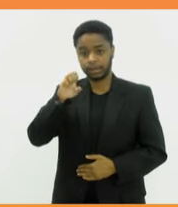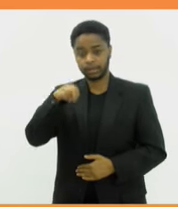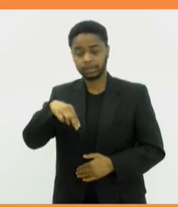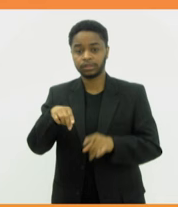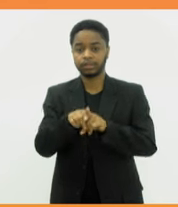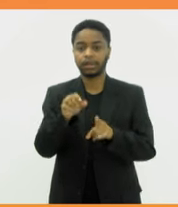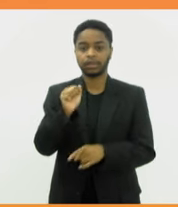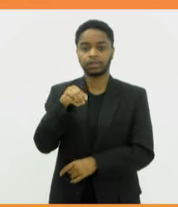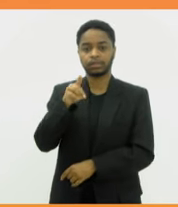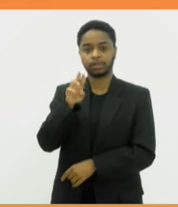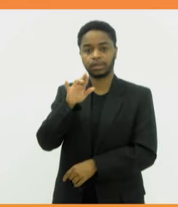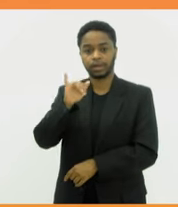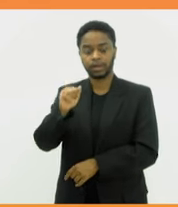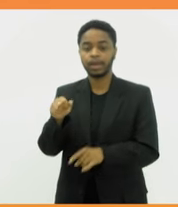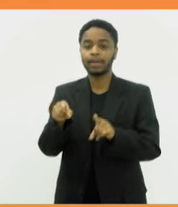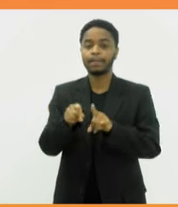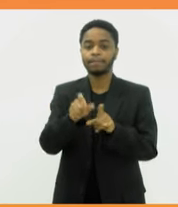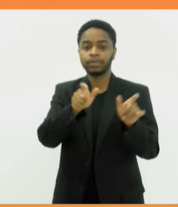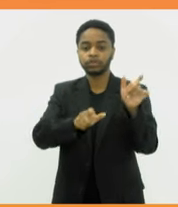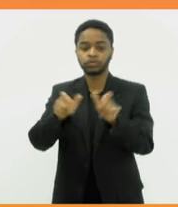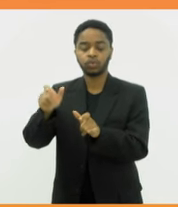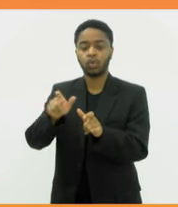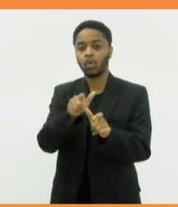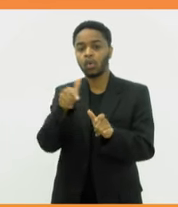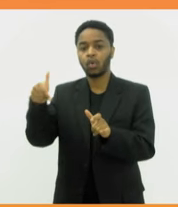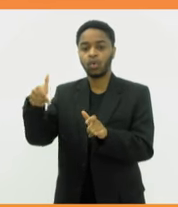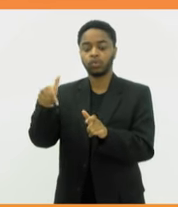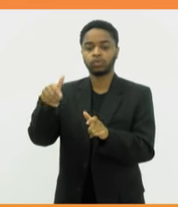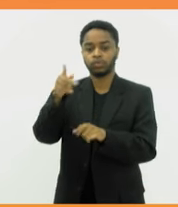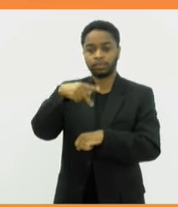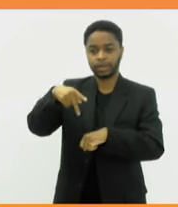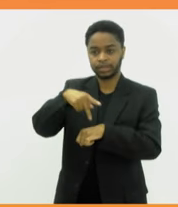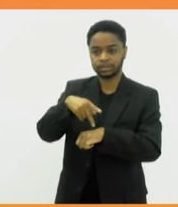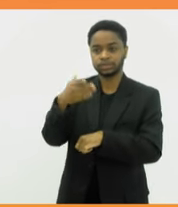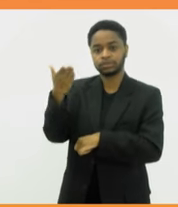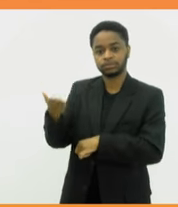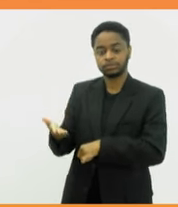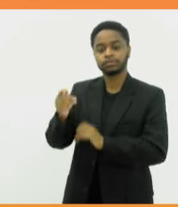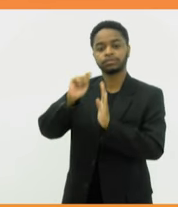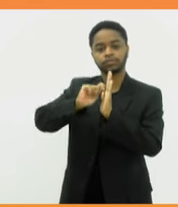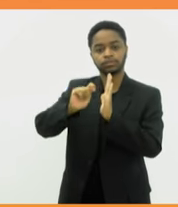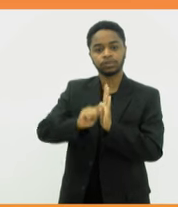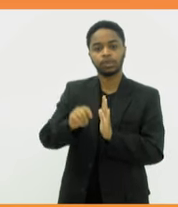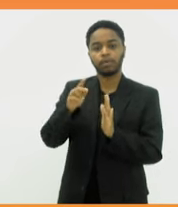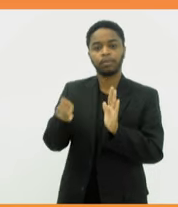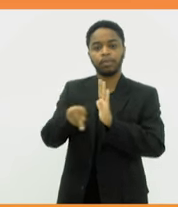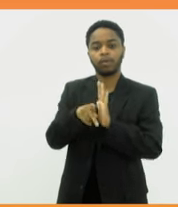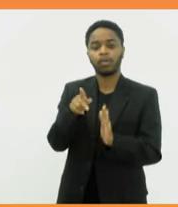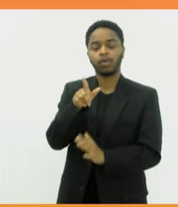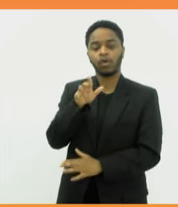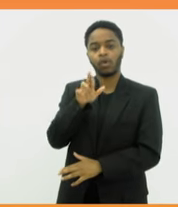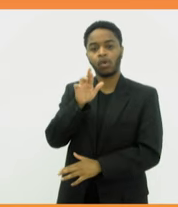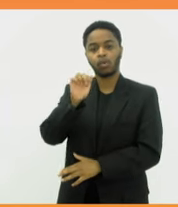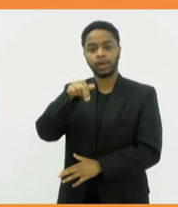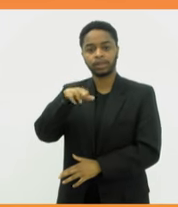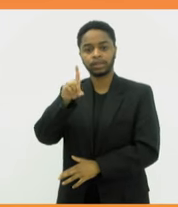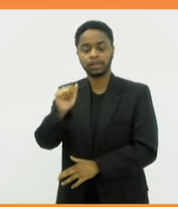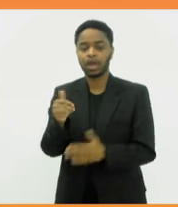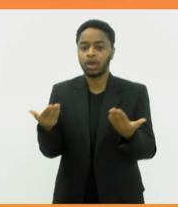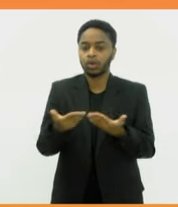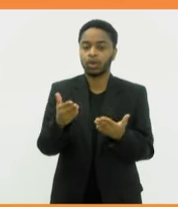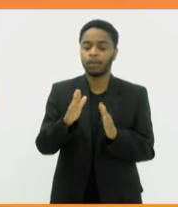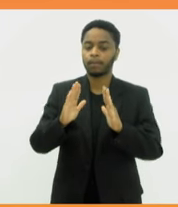Pachá Entre os autores internacionais, Scholastique Mucosonga, escritora tutsi de Ruanda, que atualmente reside na França E a